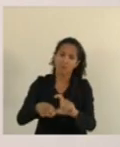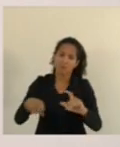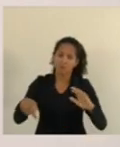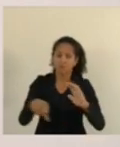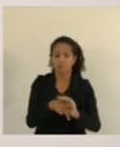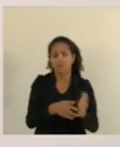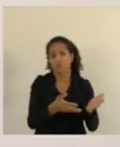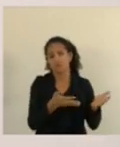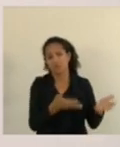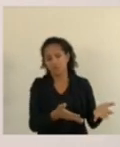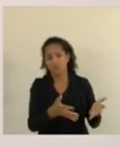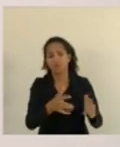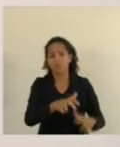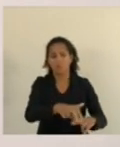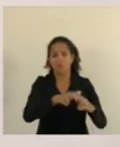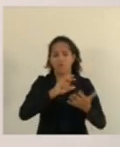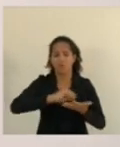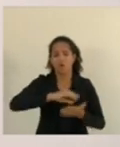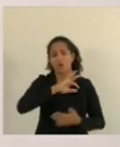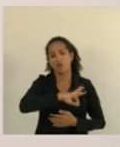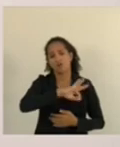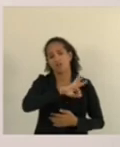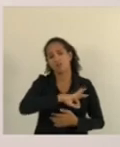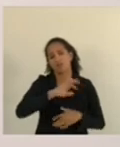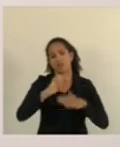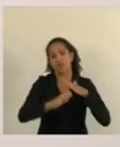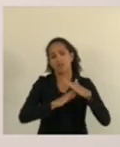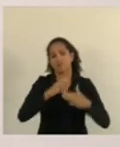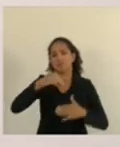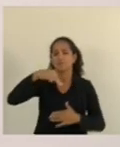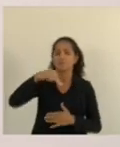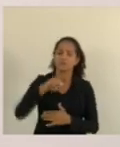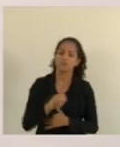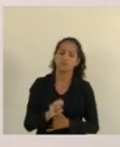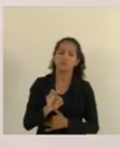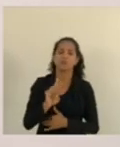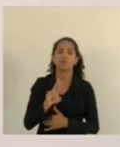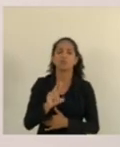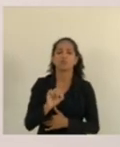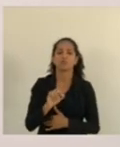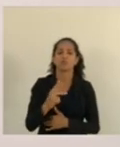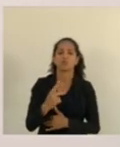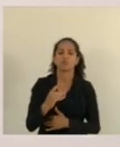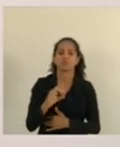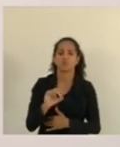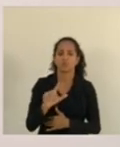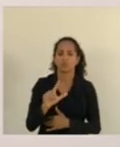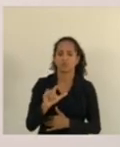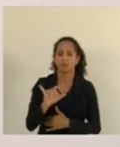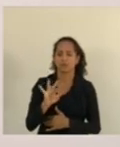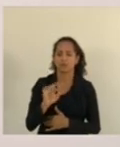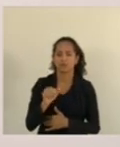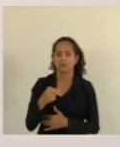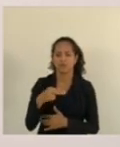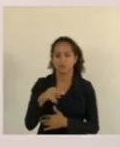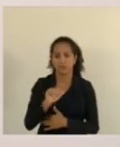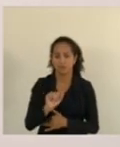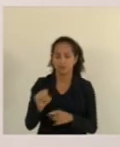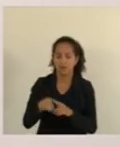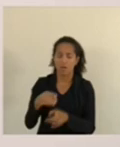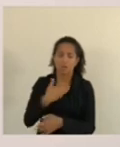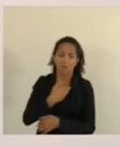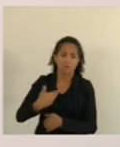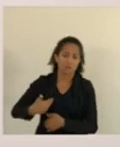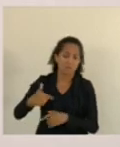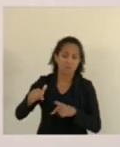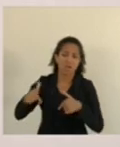falta de salário por parte da empresa metropolitana que é de um consórcio maior inclusive e o governo precisa agir